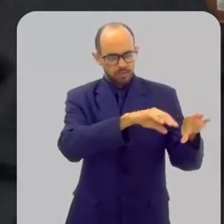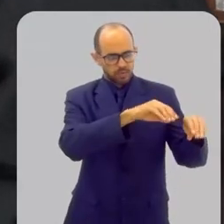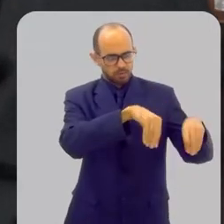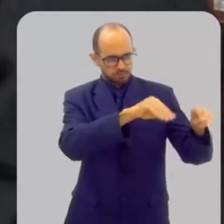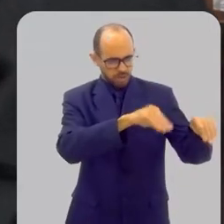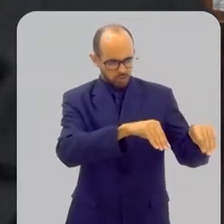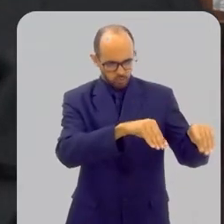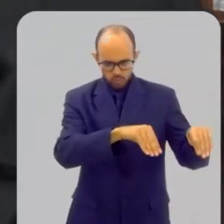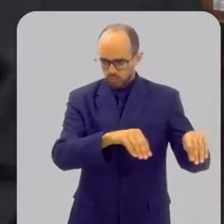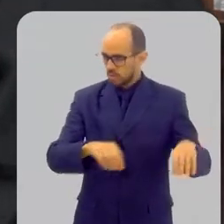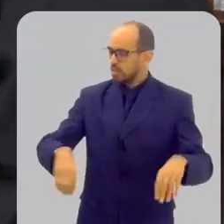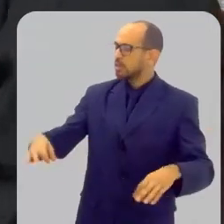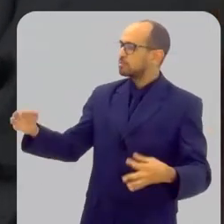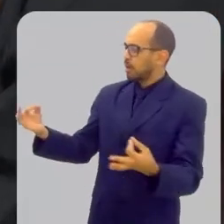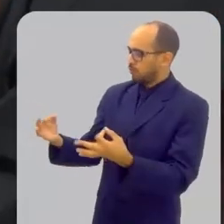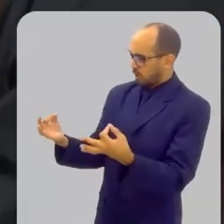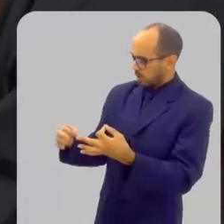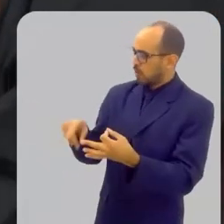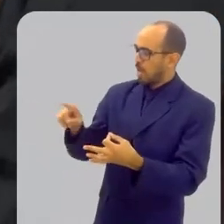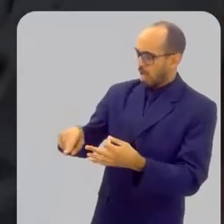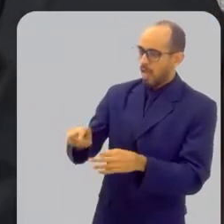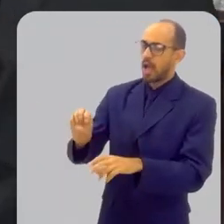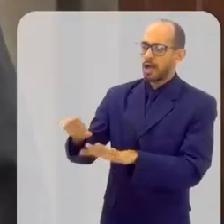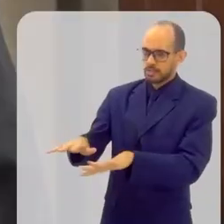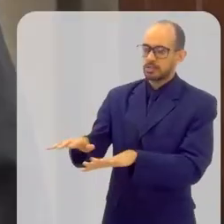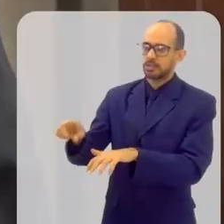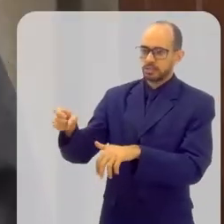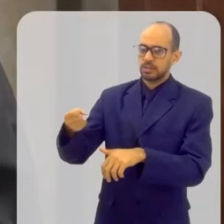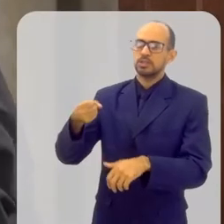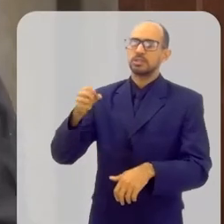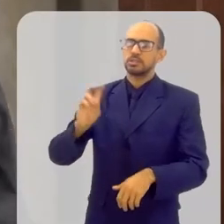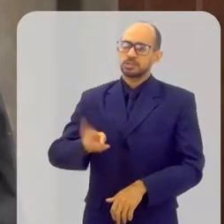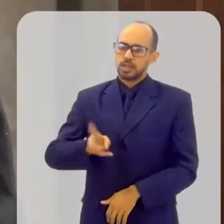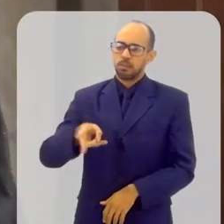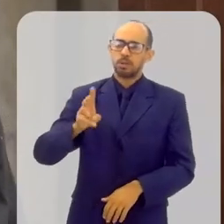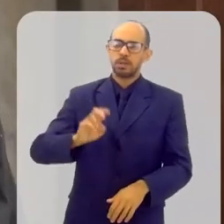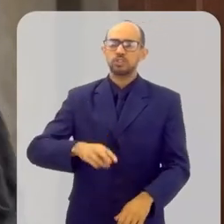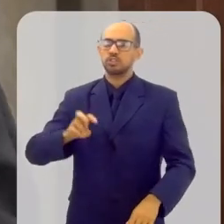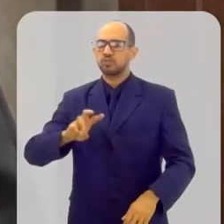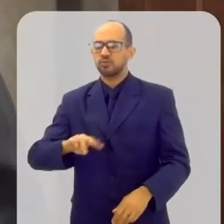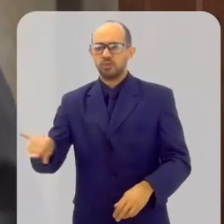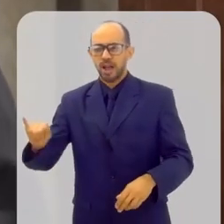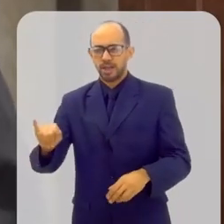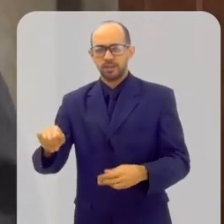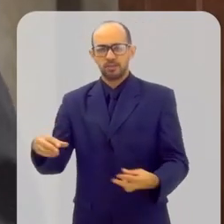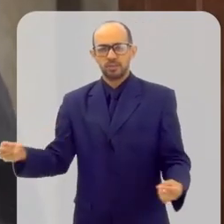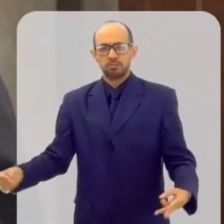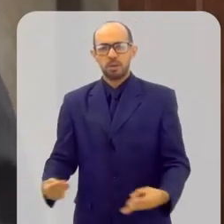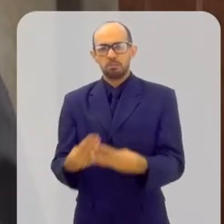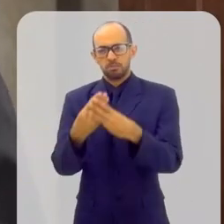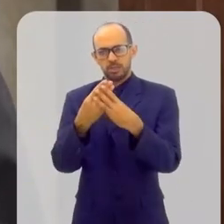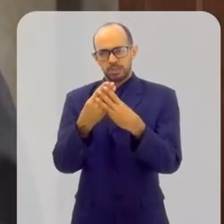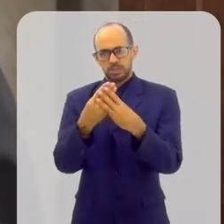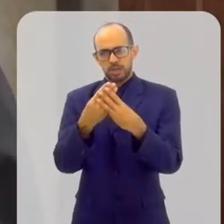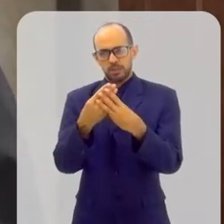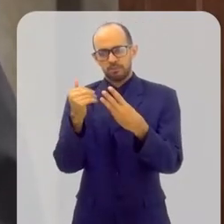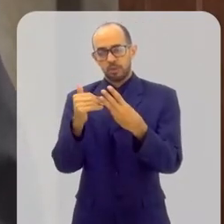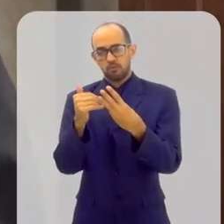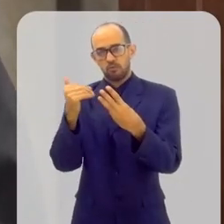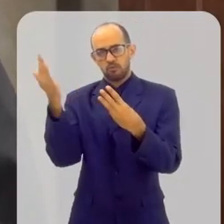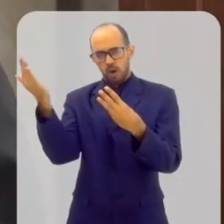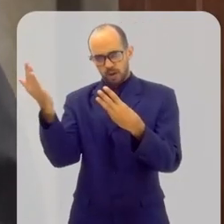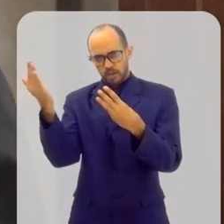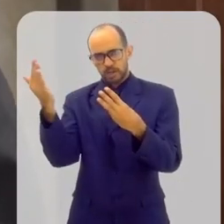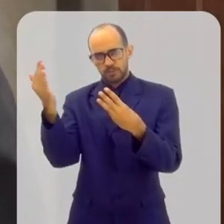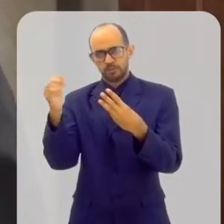leva... Perfeito, Luzia. Sempre quando nós vamos celebrar no nosso rito bizantino, fora daqui